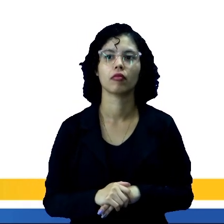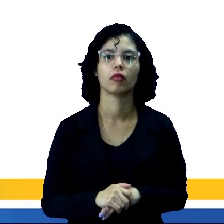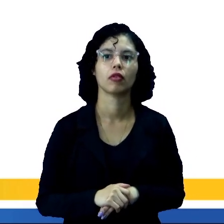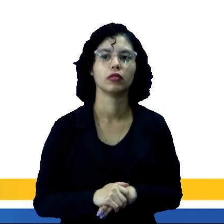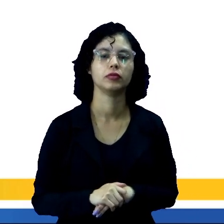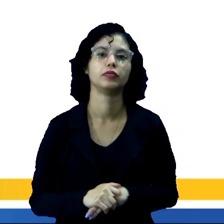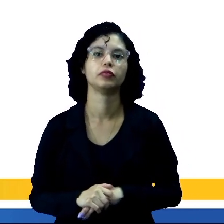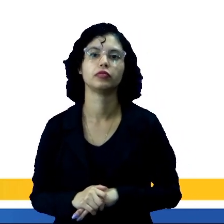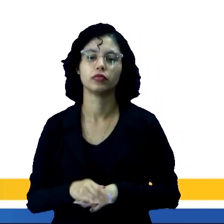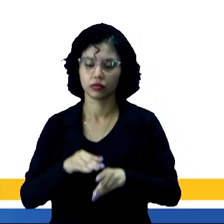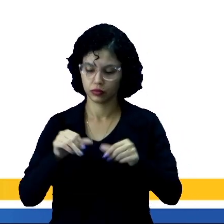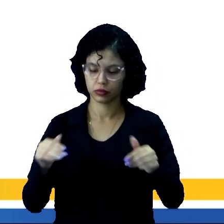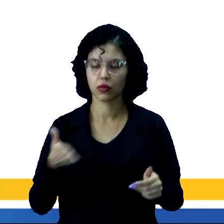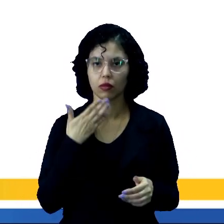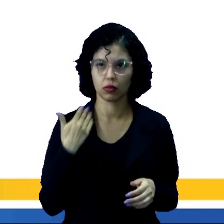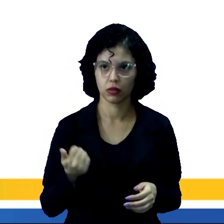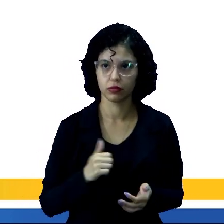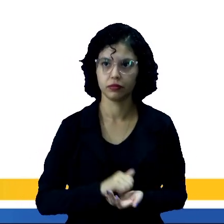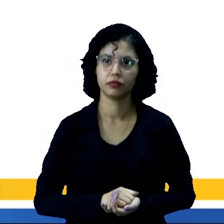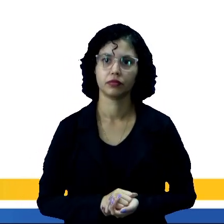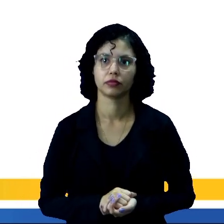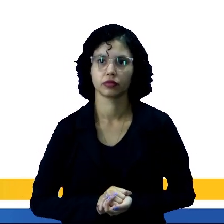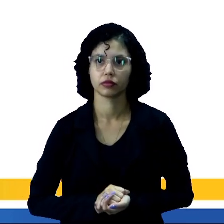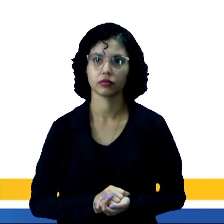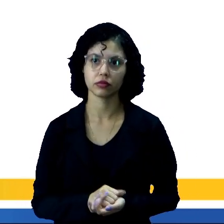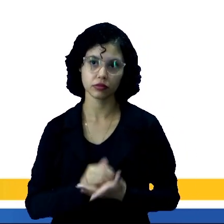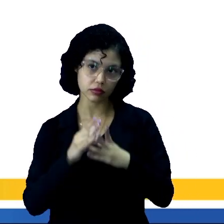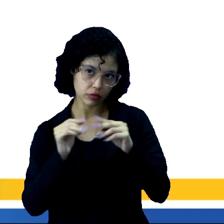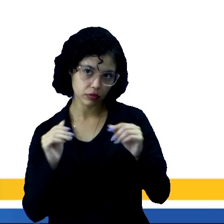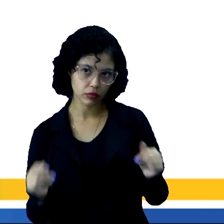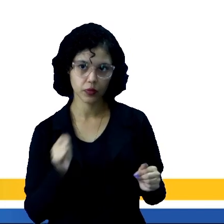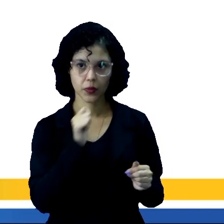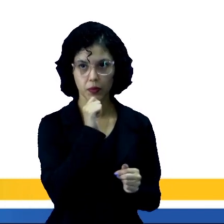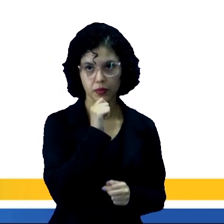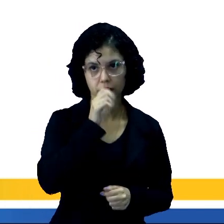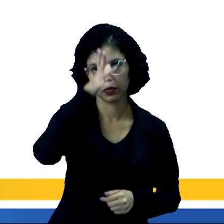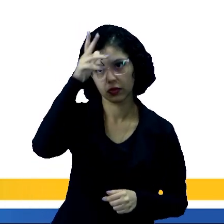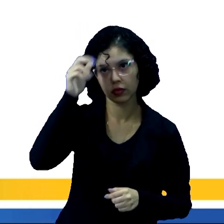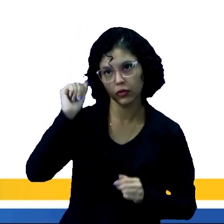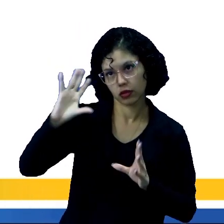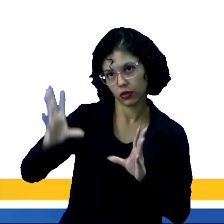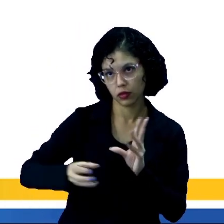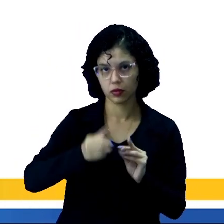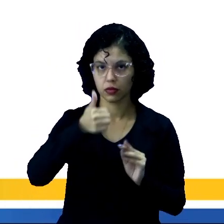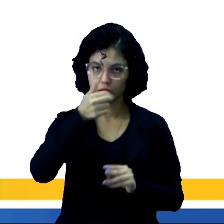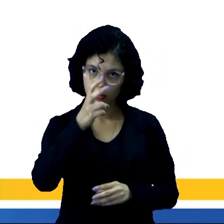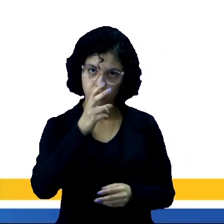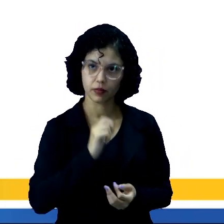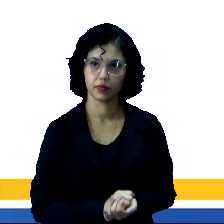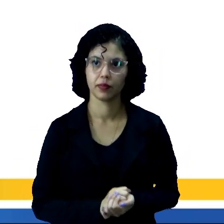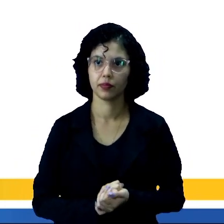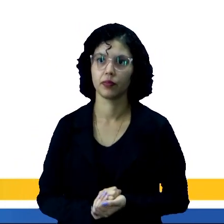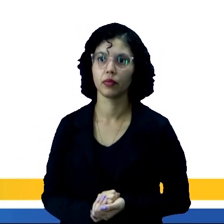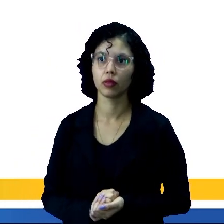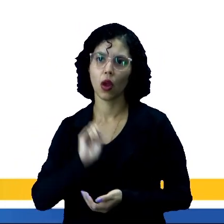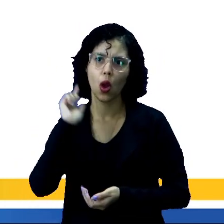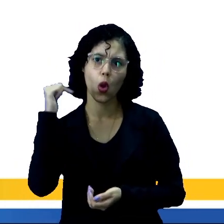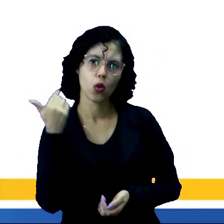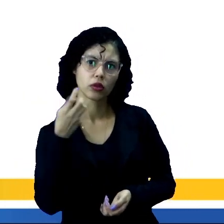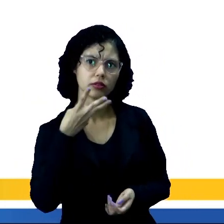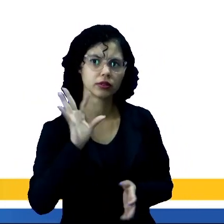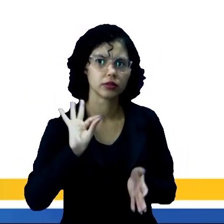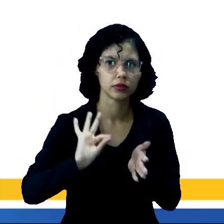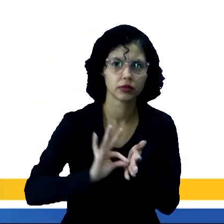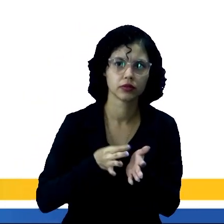solo fértil dessas regiões. O território acriano é composto por 15 etnias e outras três